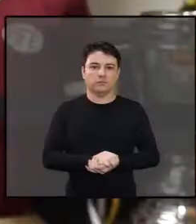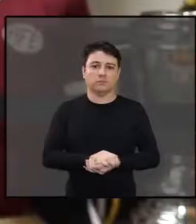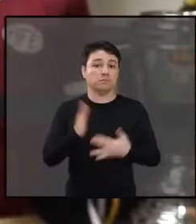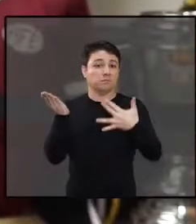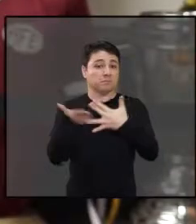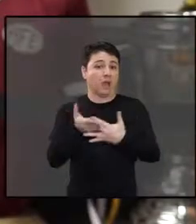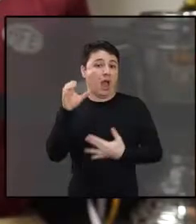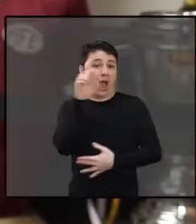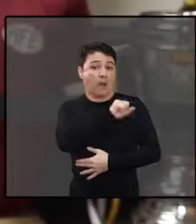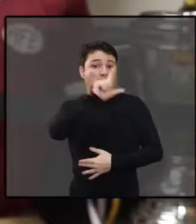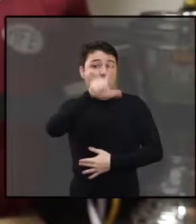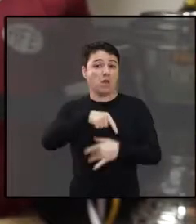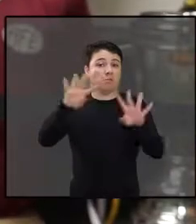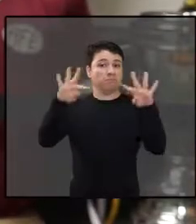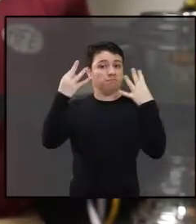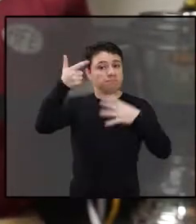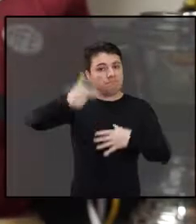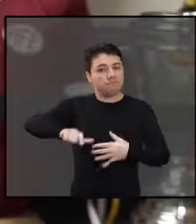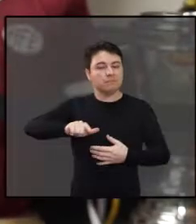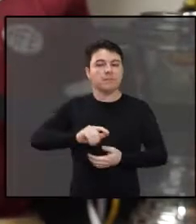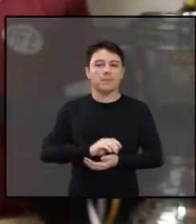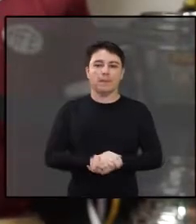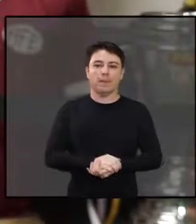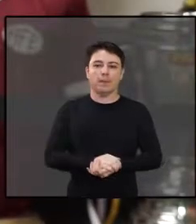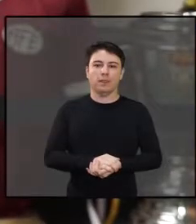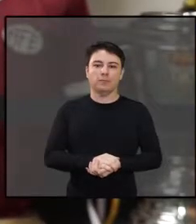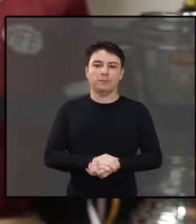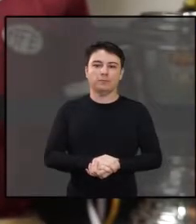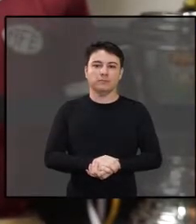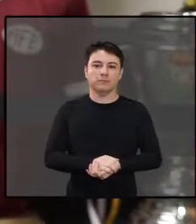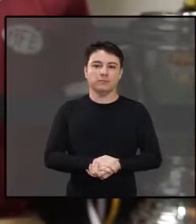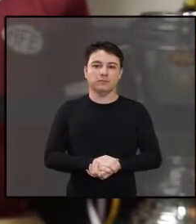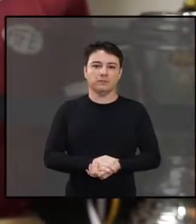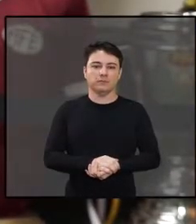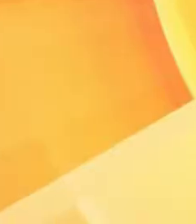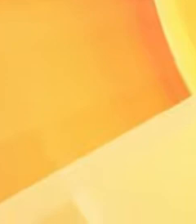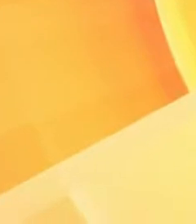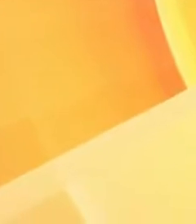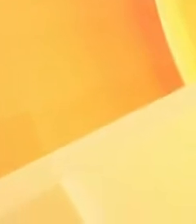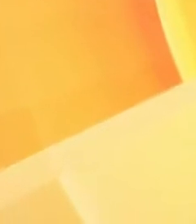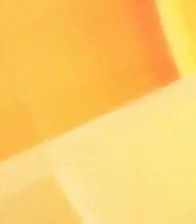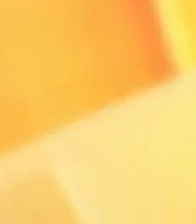Vamos para um breve intervalo e voltamos já com mais notícias sobre a cidade.